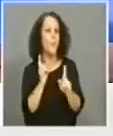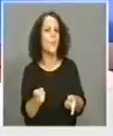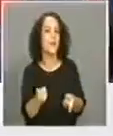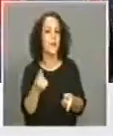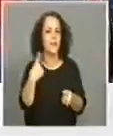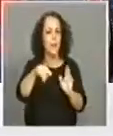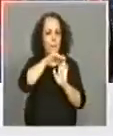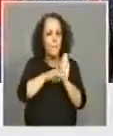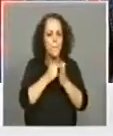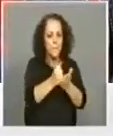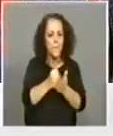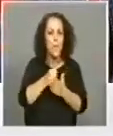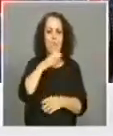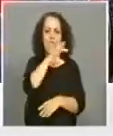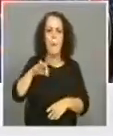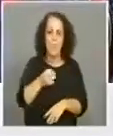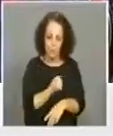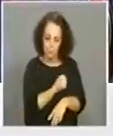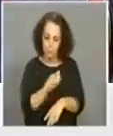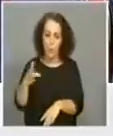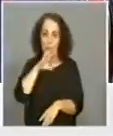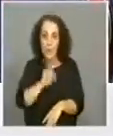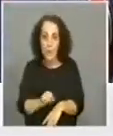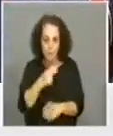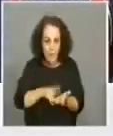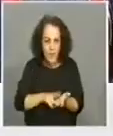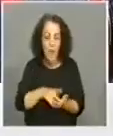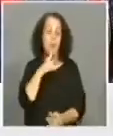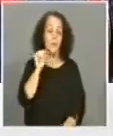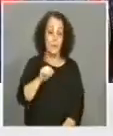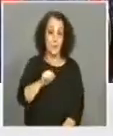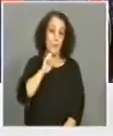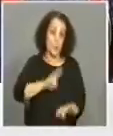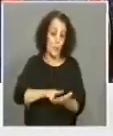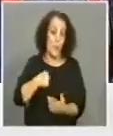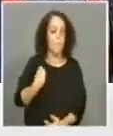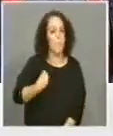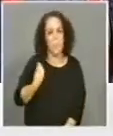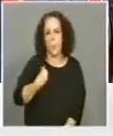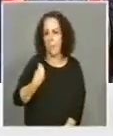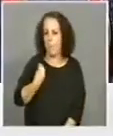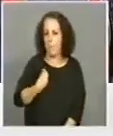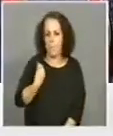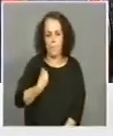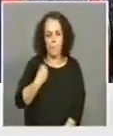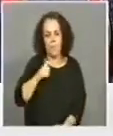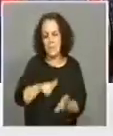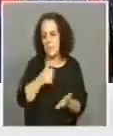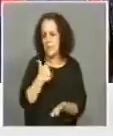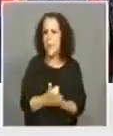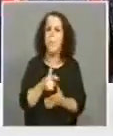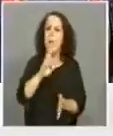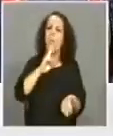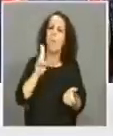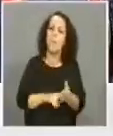de incentivos a famílias numerosas, não é verdade? É verdade, é uma preocupação que temos, que temos sempre presente em todas as políticas... Como é que isso se traduz na prática?